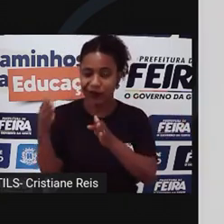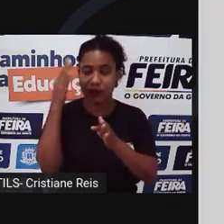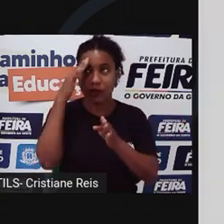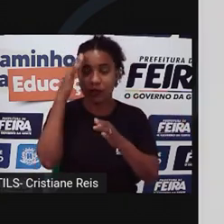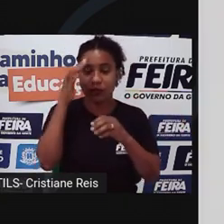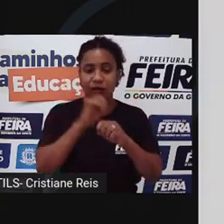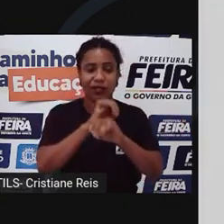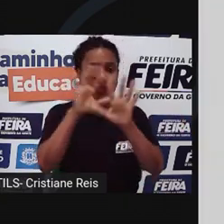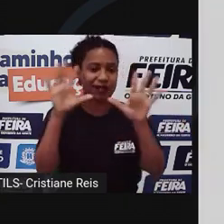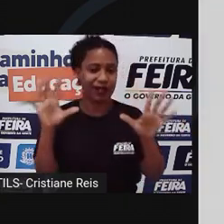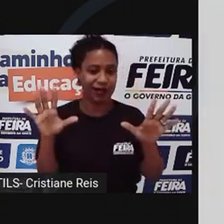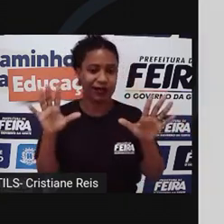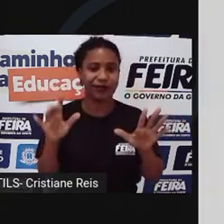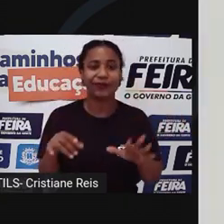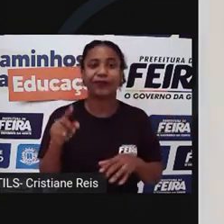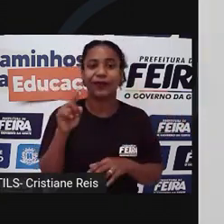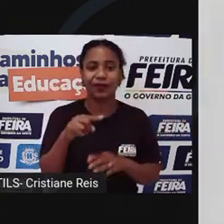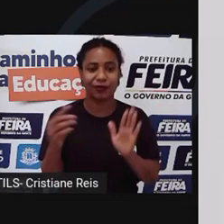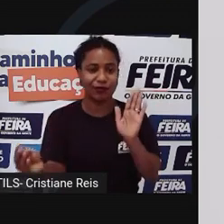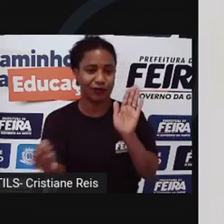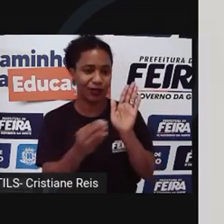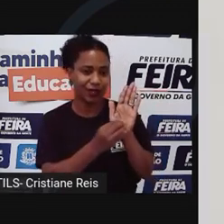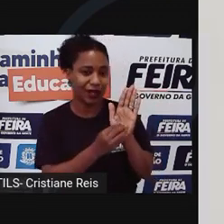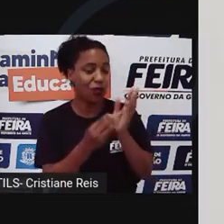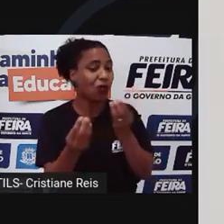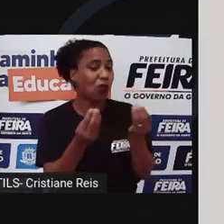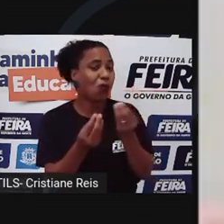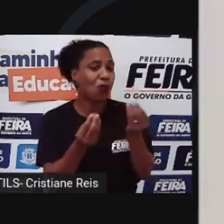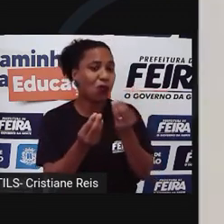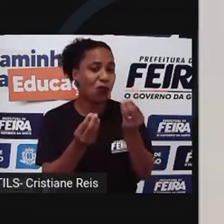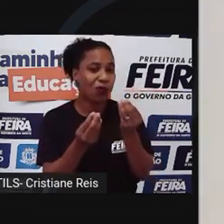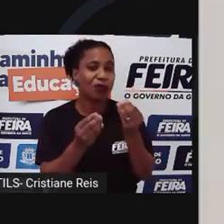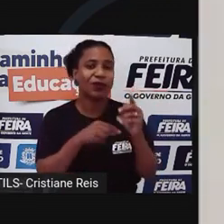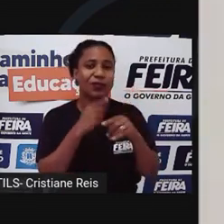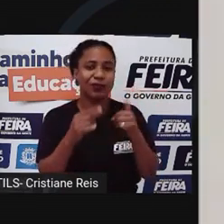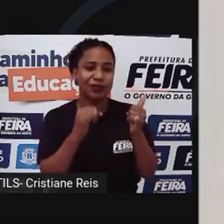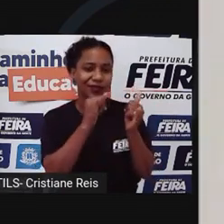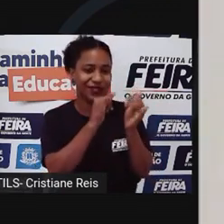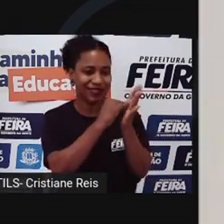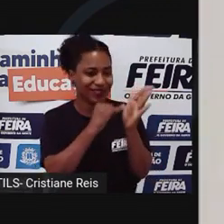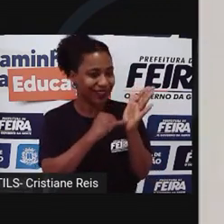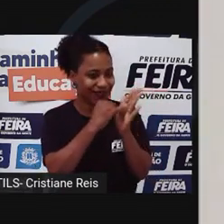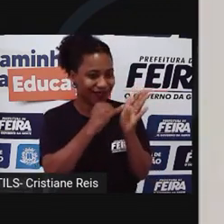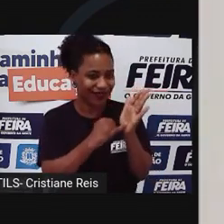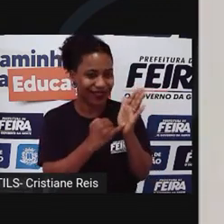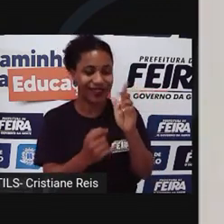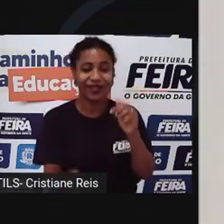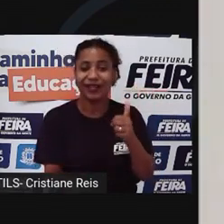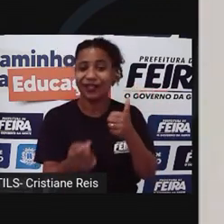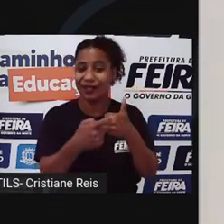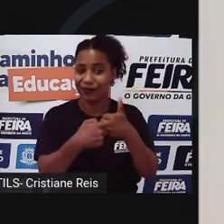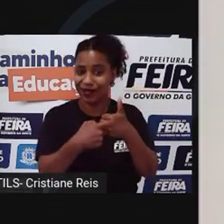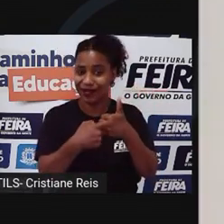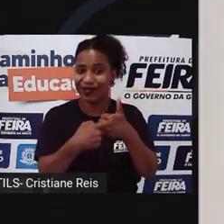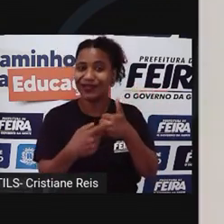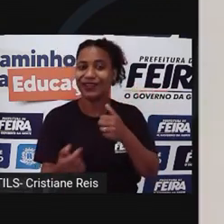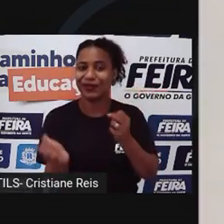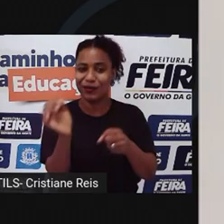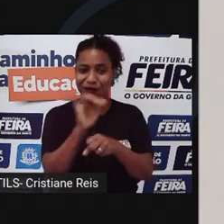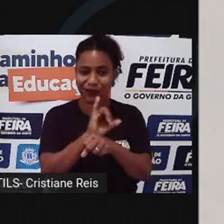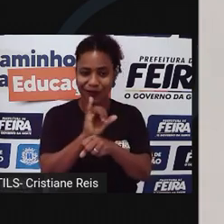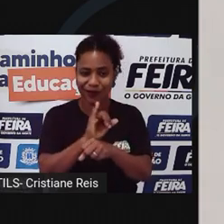isso, não esqueça de deixar o curtir, inscrever-se no canal e nos seguir nas redes sociais. Principalmente no Instagram,